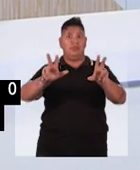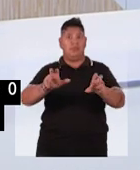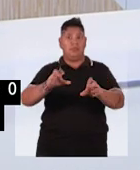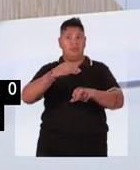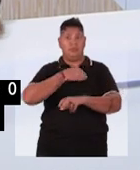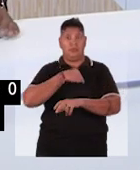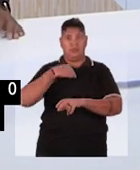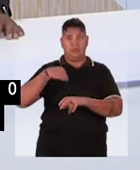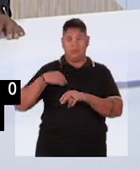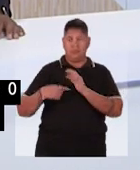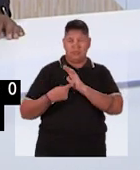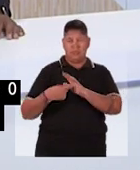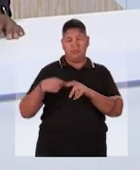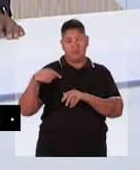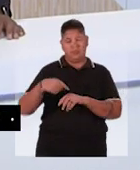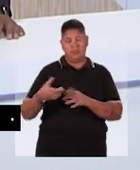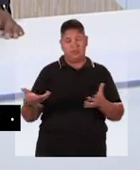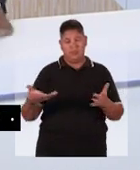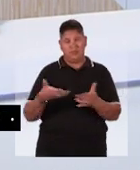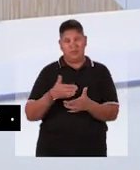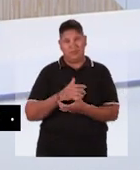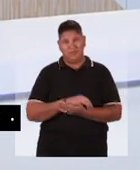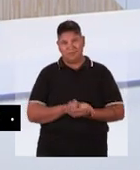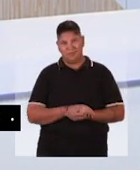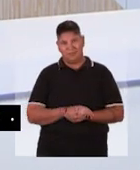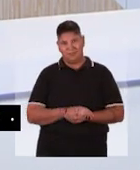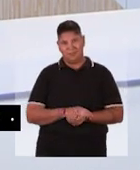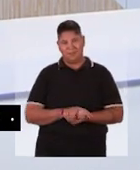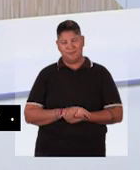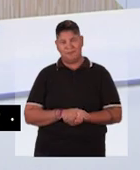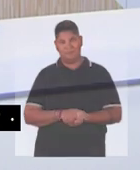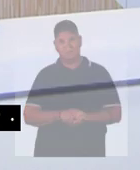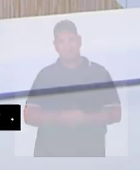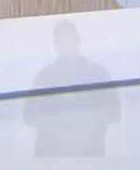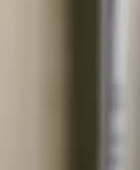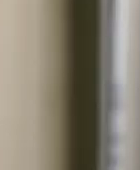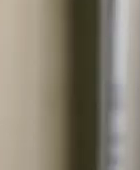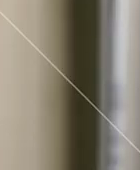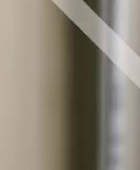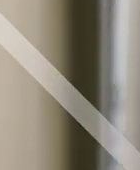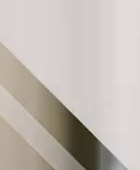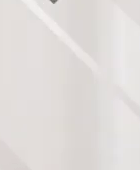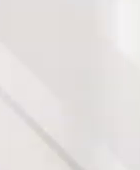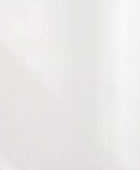subordinado sob aplicativos, é o tema do MPT Indica desta edição.